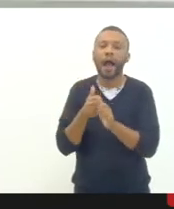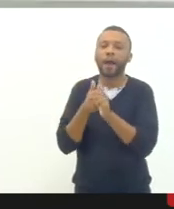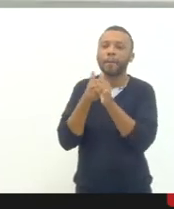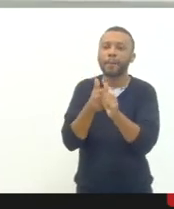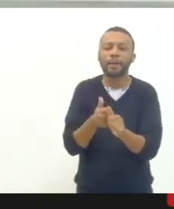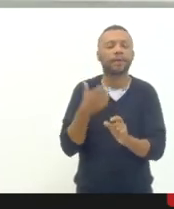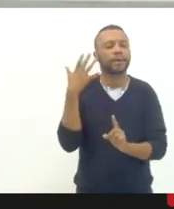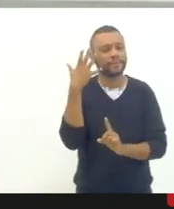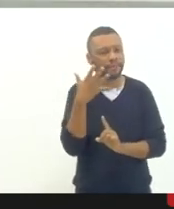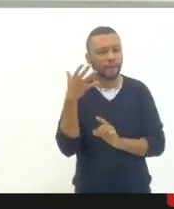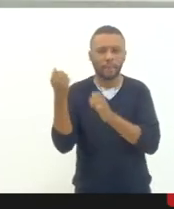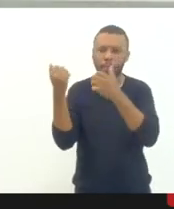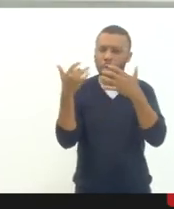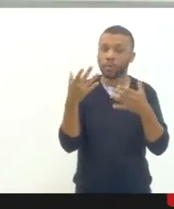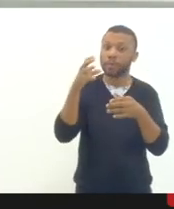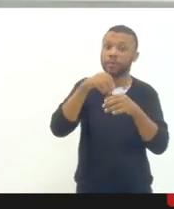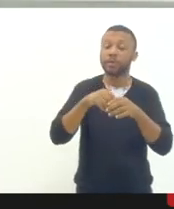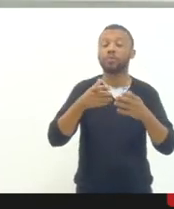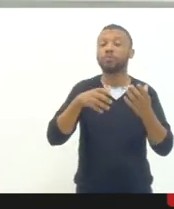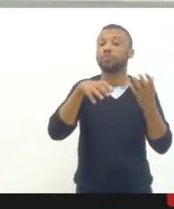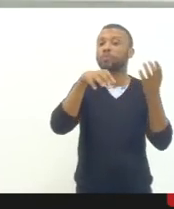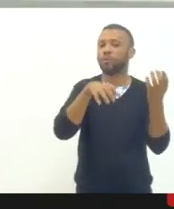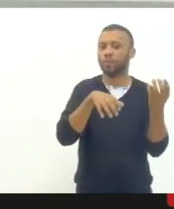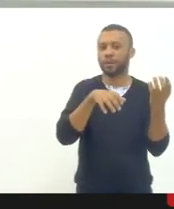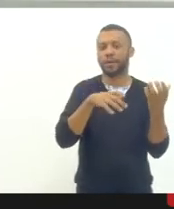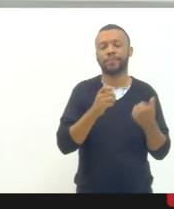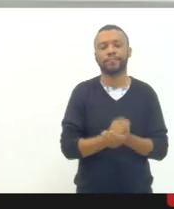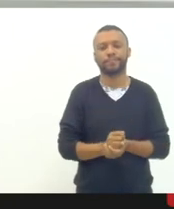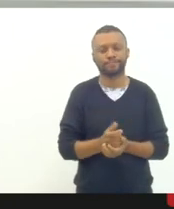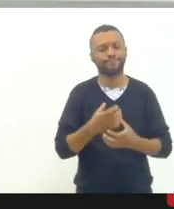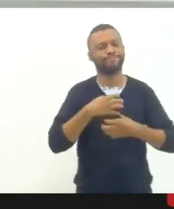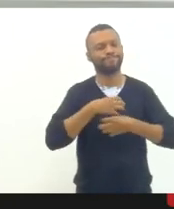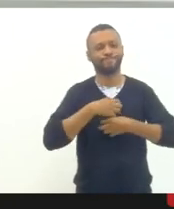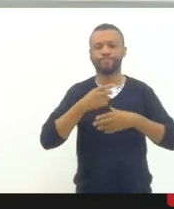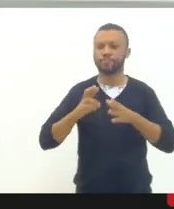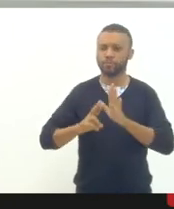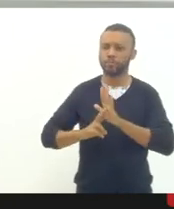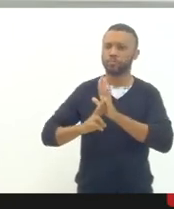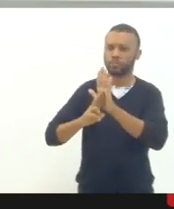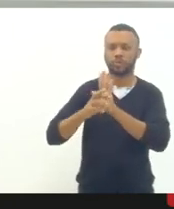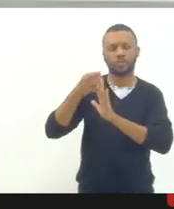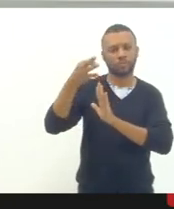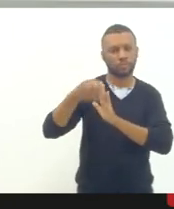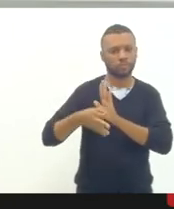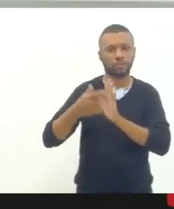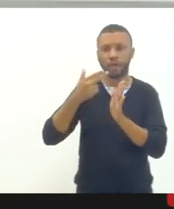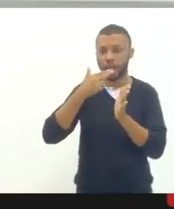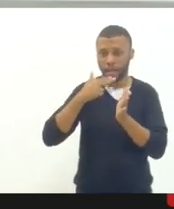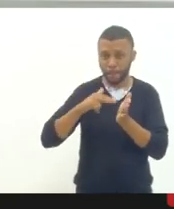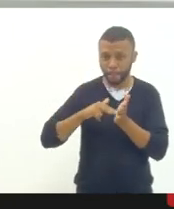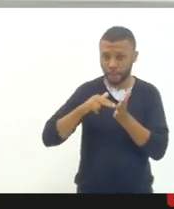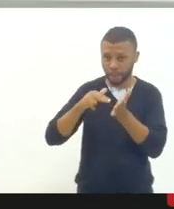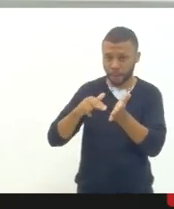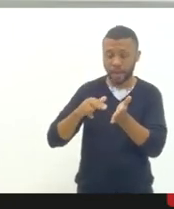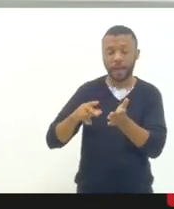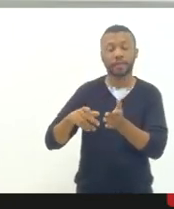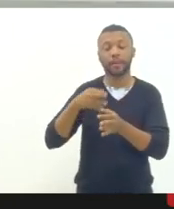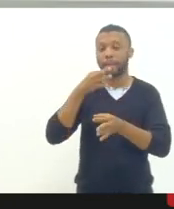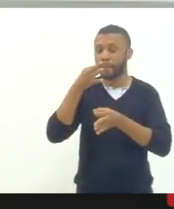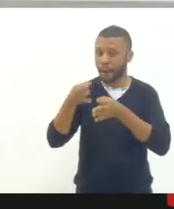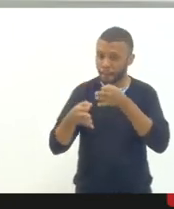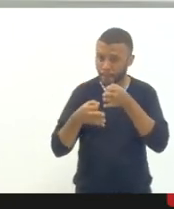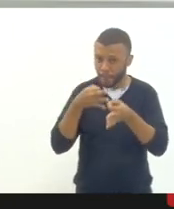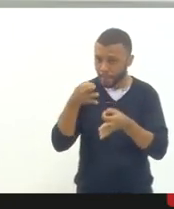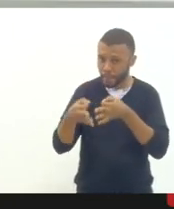fala no congresso e me sinto muito representado pela carta e pelos posicionamentos